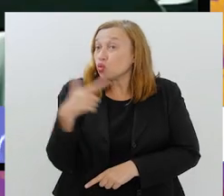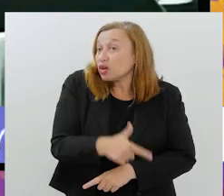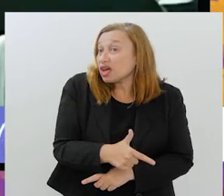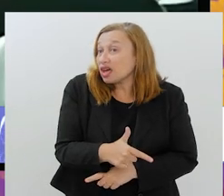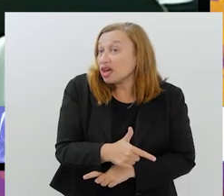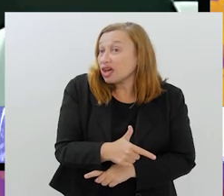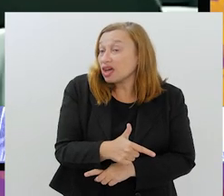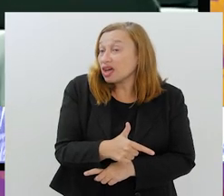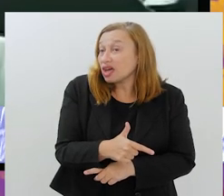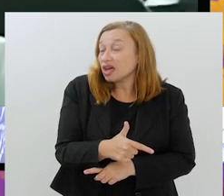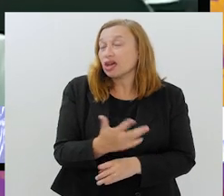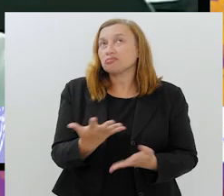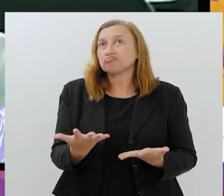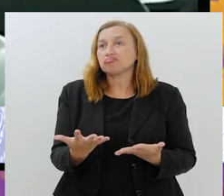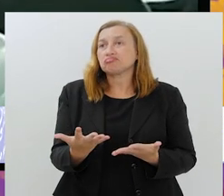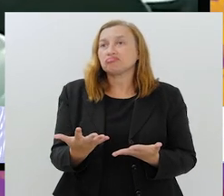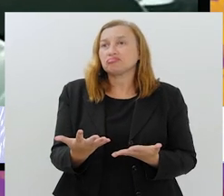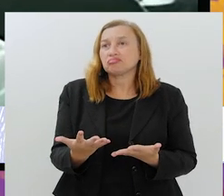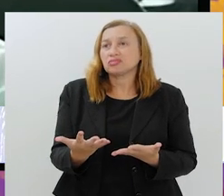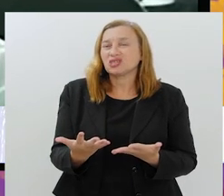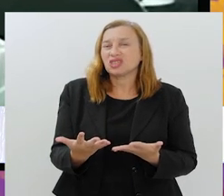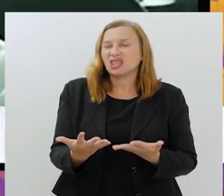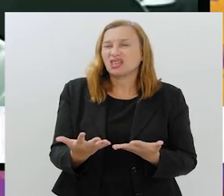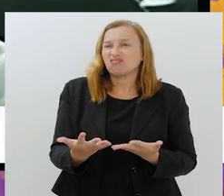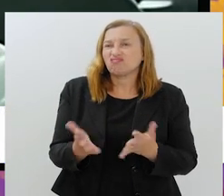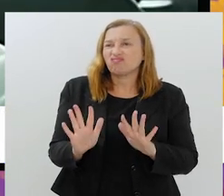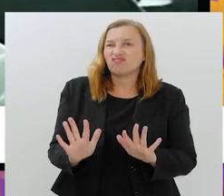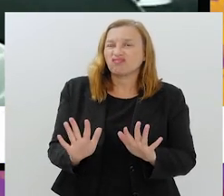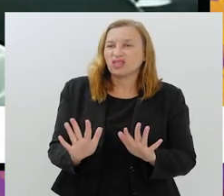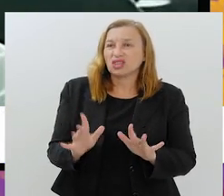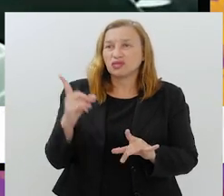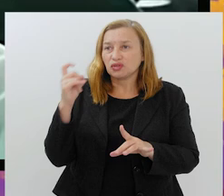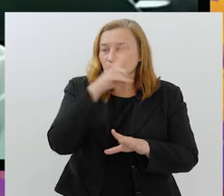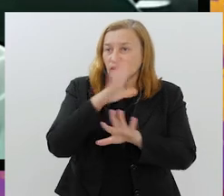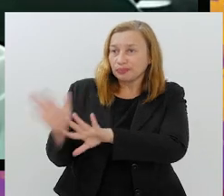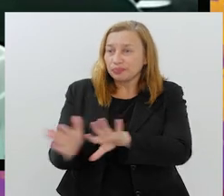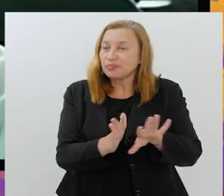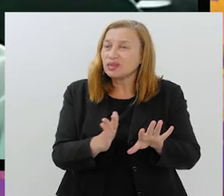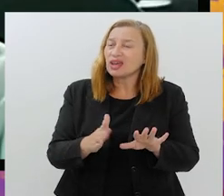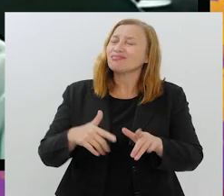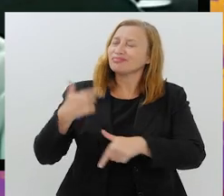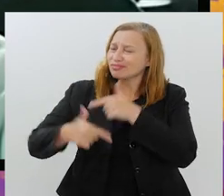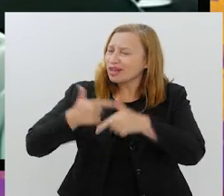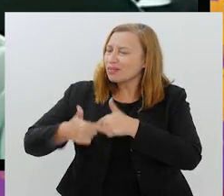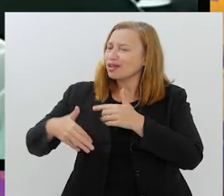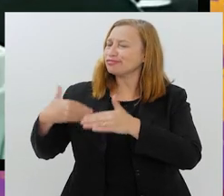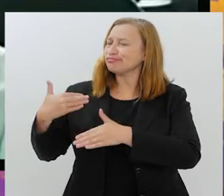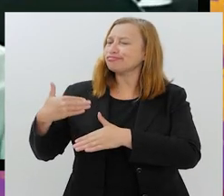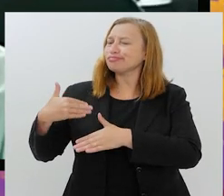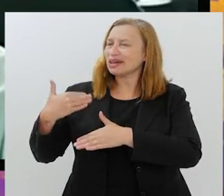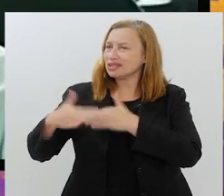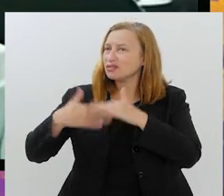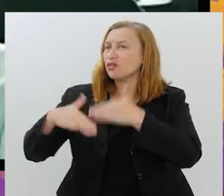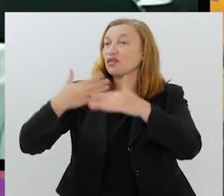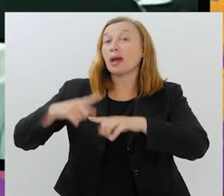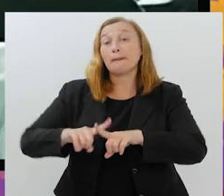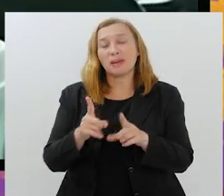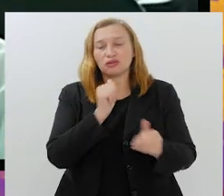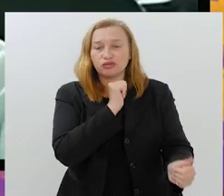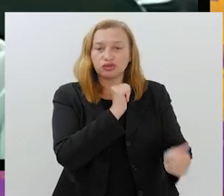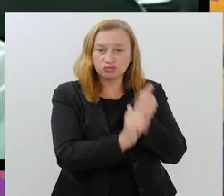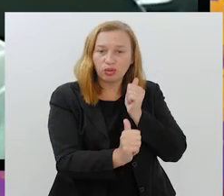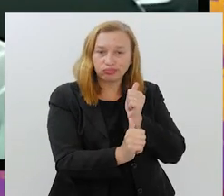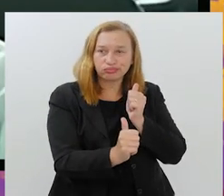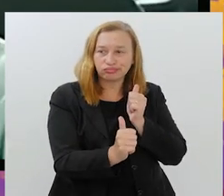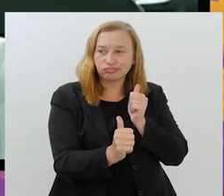circunstancialmente, a posição da tabela não ser das mais confortáveis. Acho que tem muito campeonato pela frente e o Brasil se levanta. Mas o